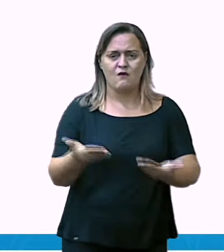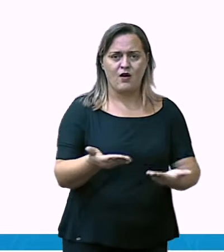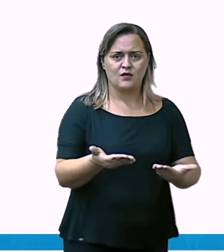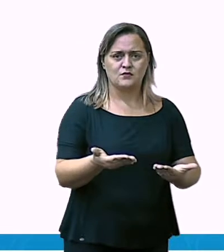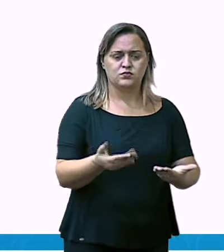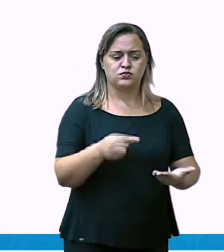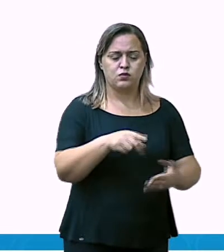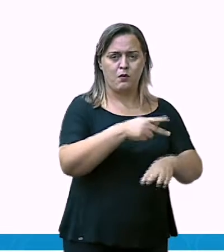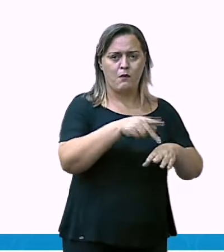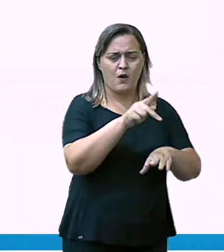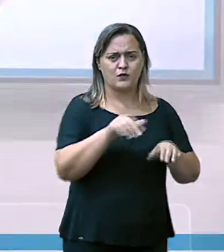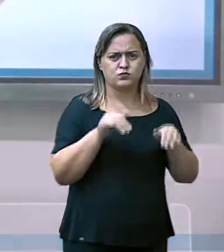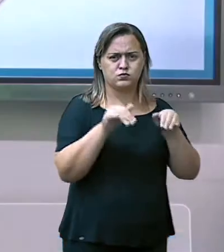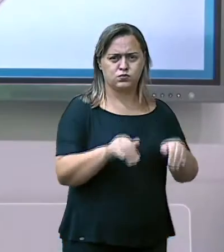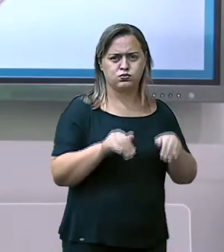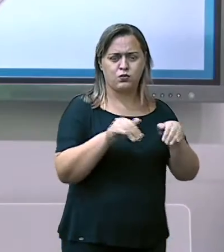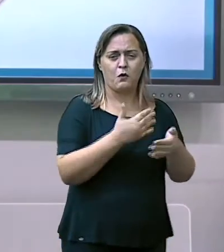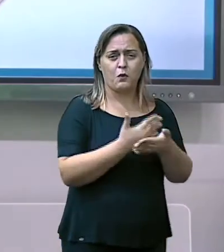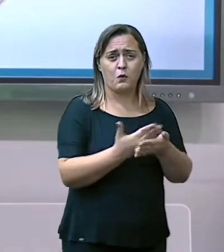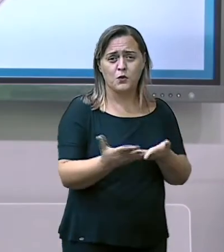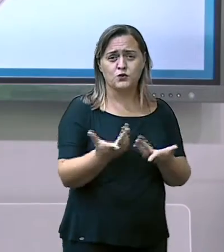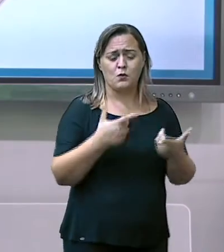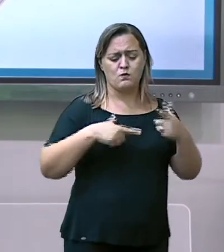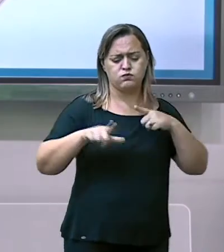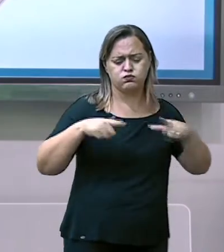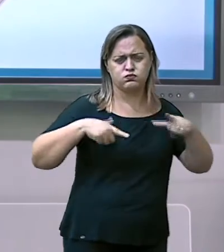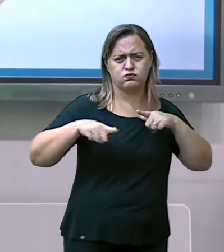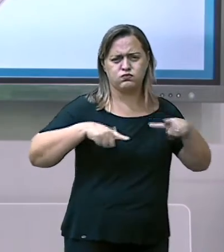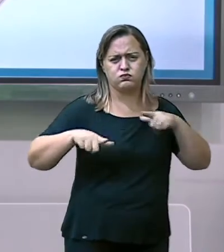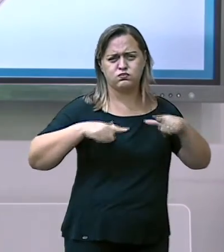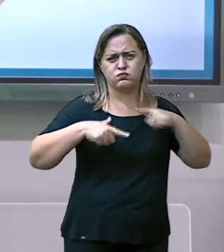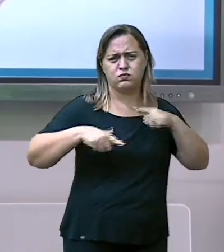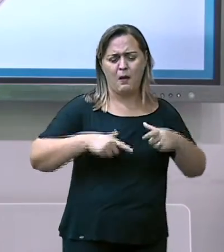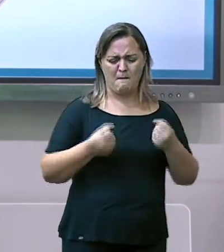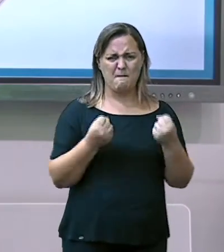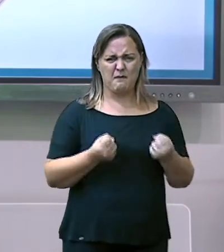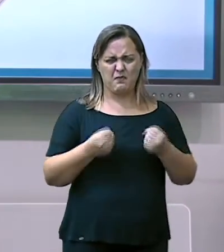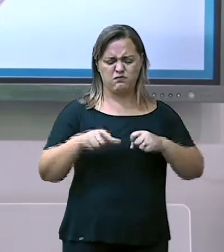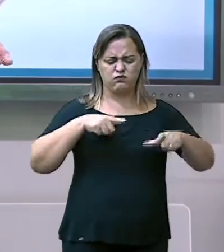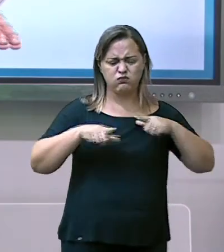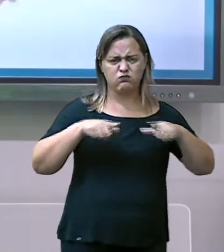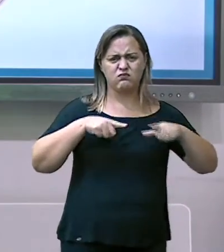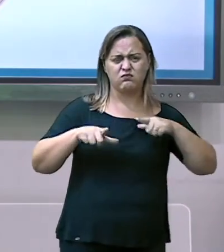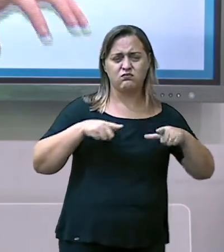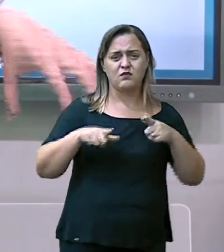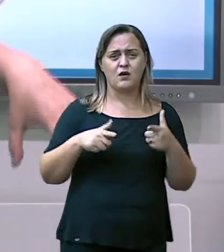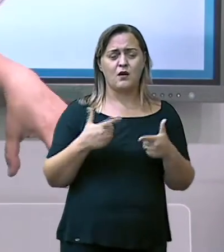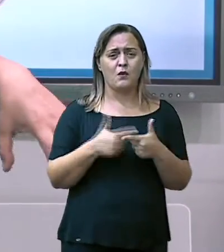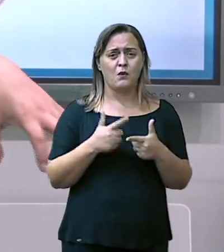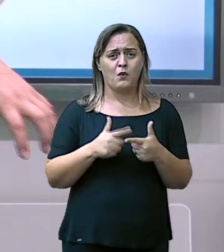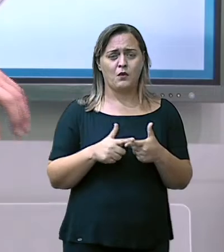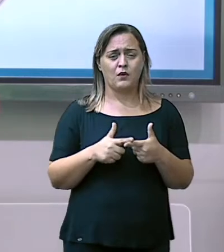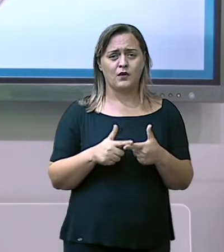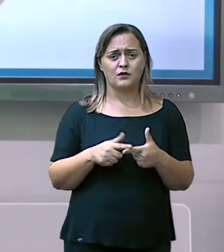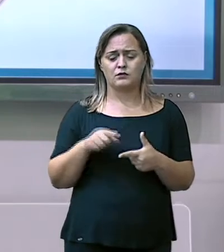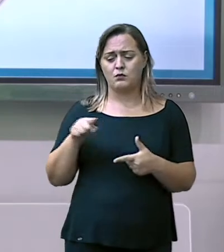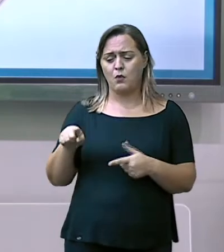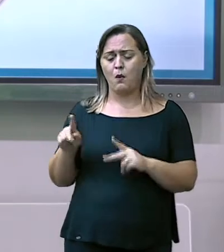submetido ao trabalho forçado. Então, estavam com problemas nas suas prisões,